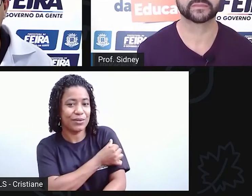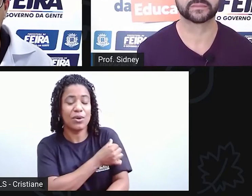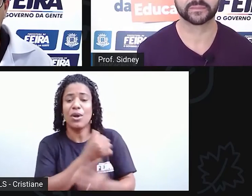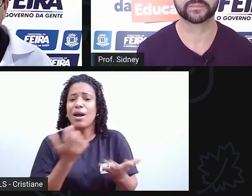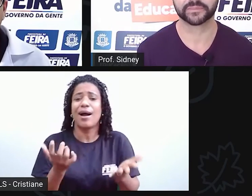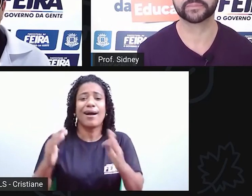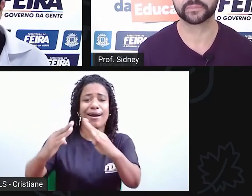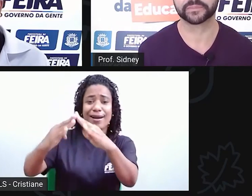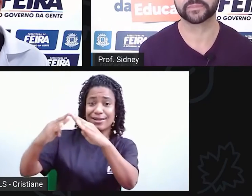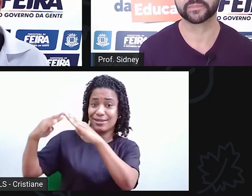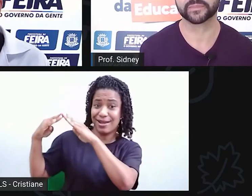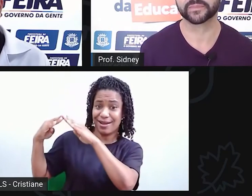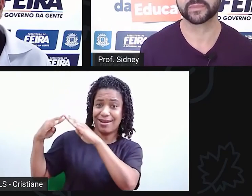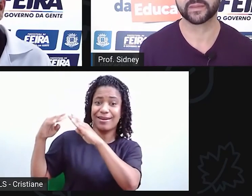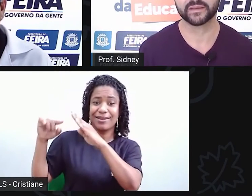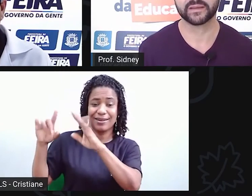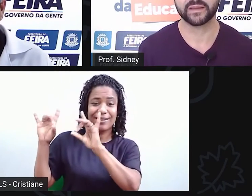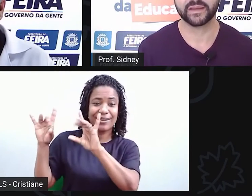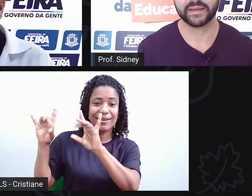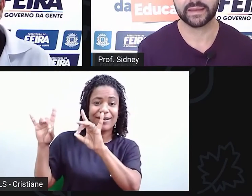desse casarão, qual é a história dessa família.